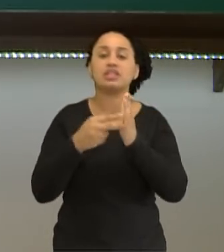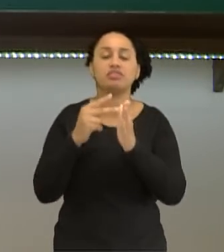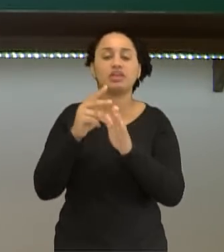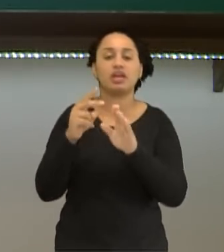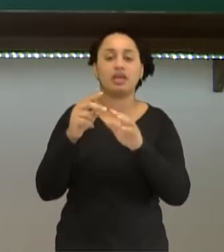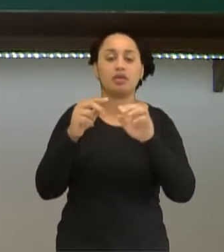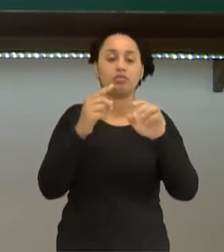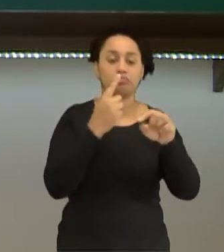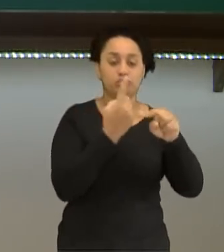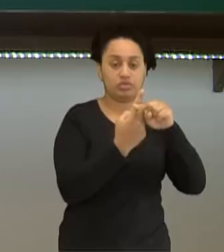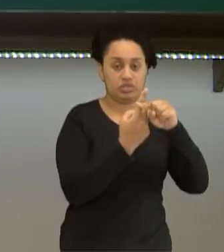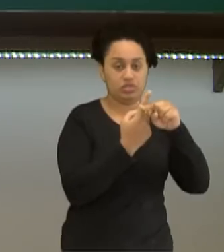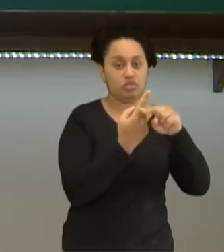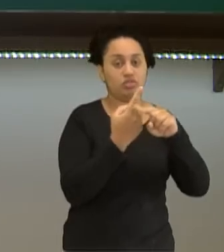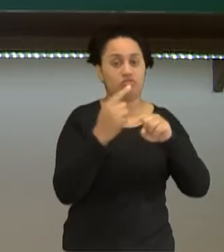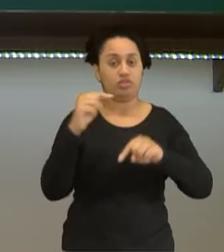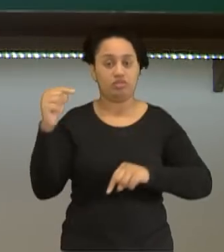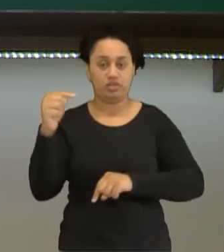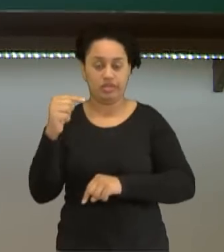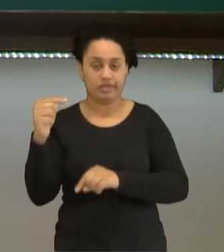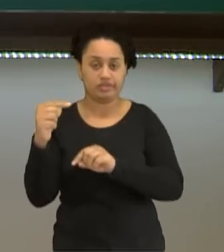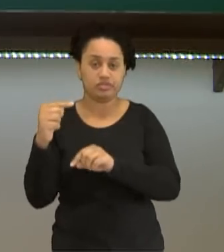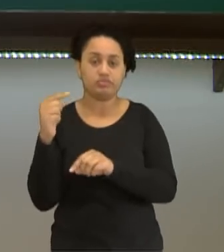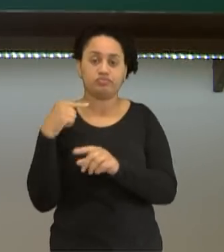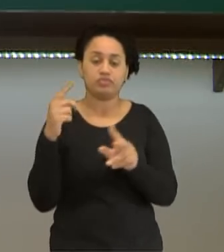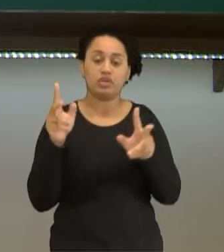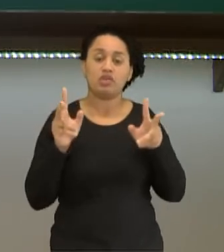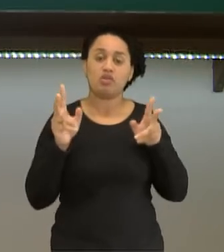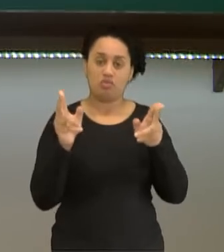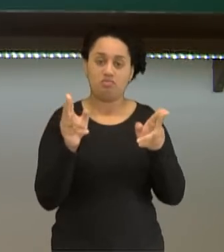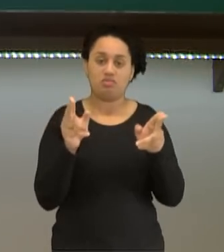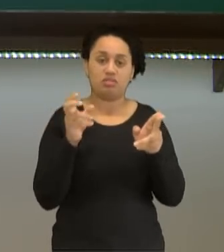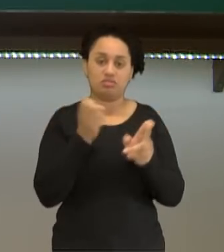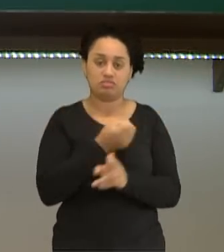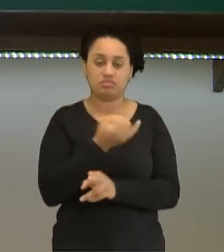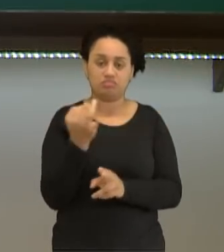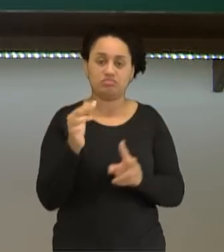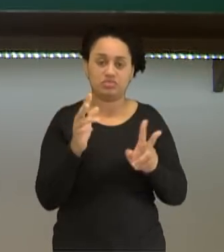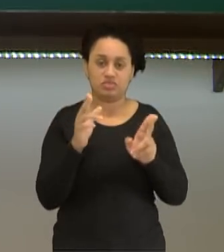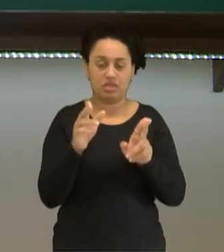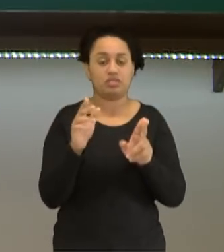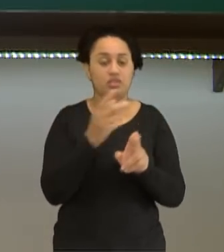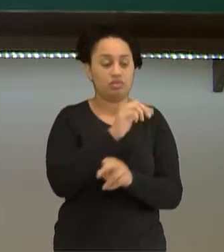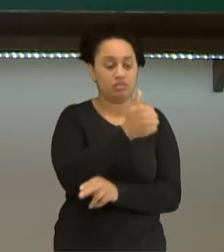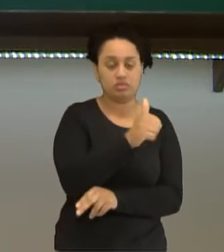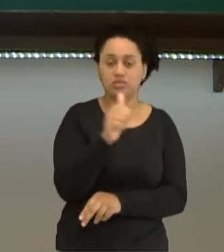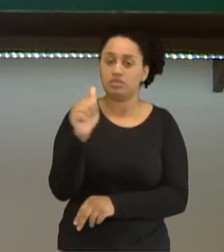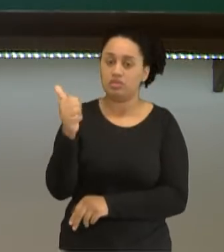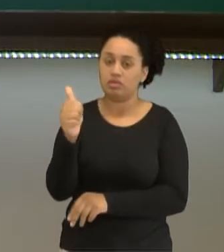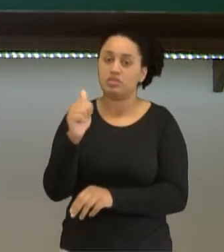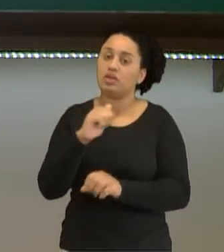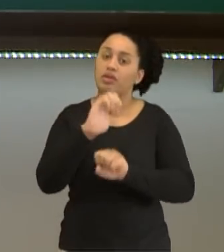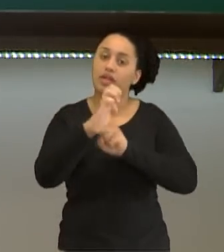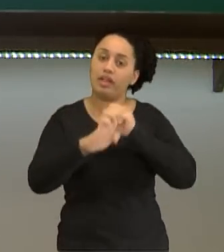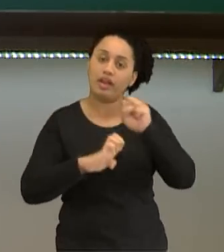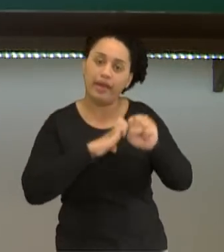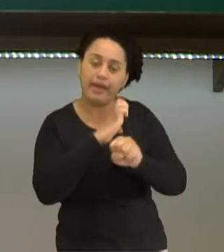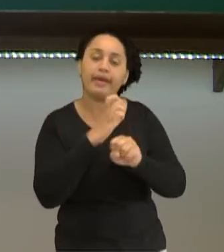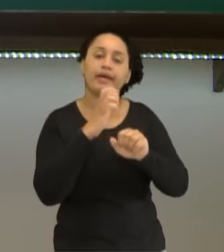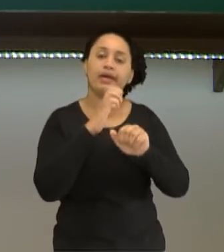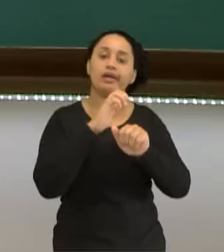negativa. Portanto, a quantidade de carga negativa, os elétrons, também é 11. Quando eu vou